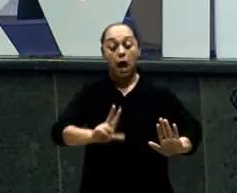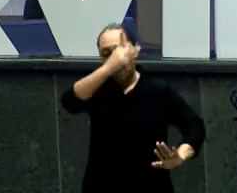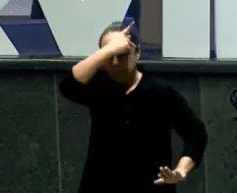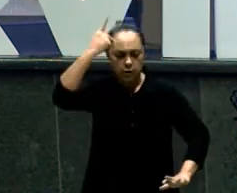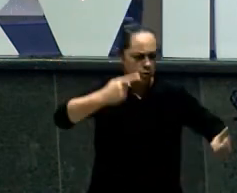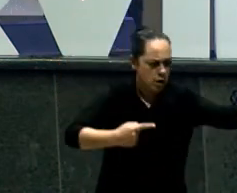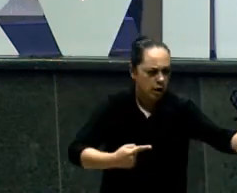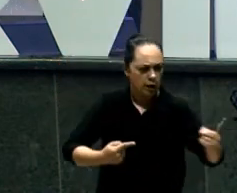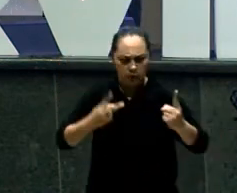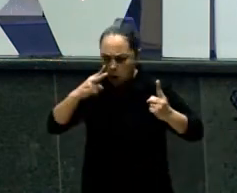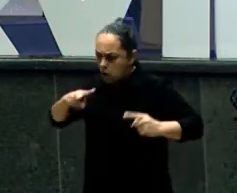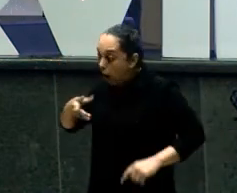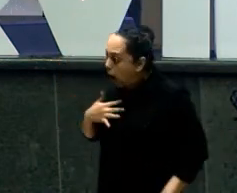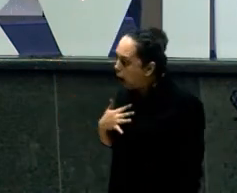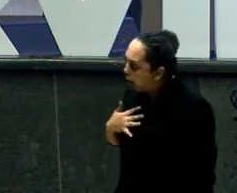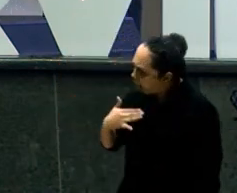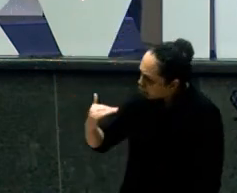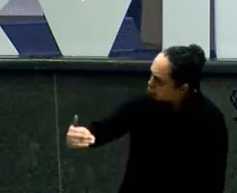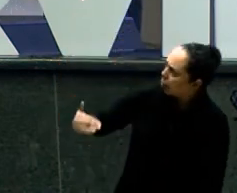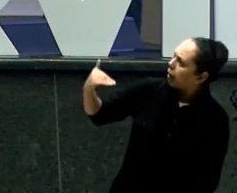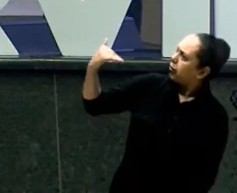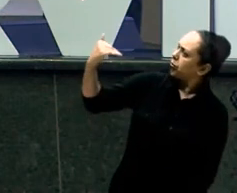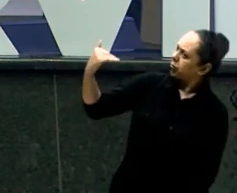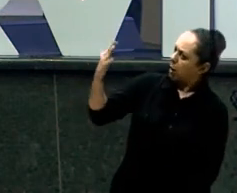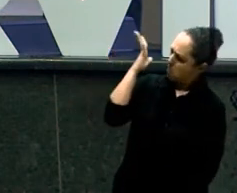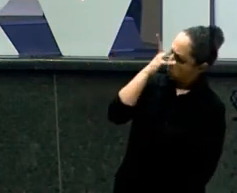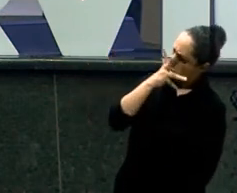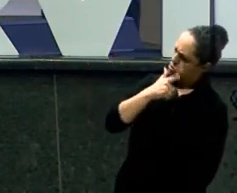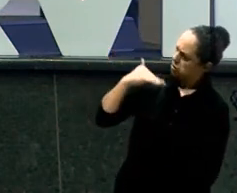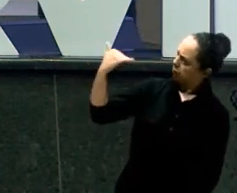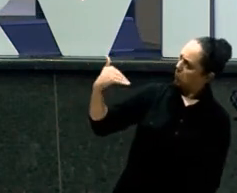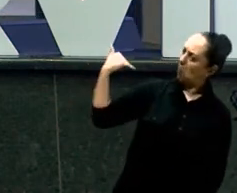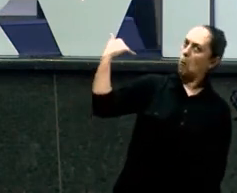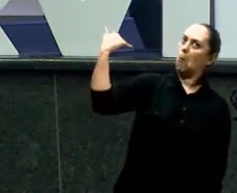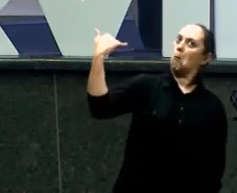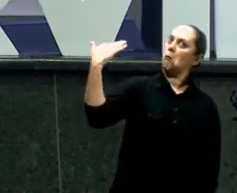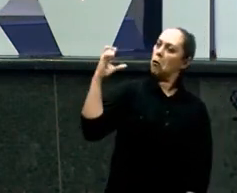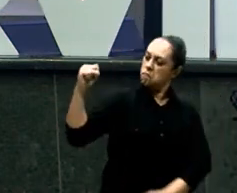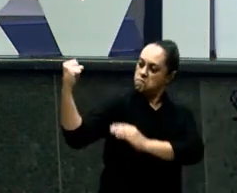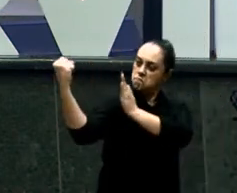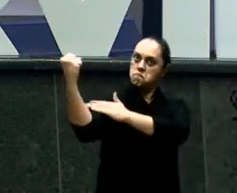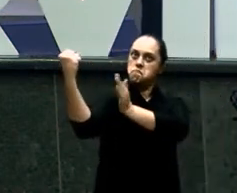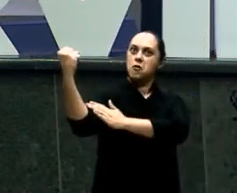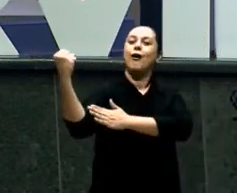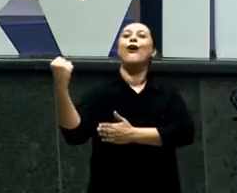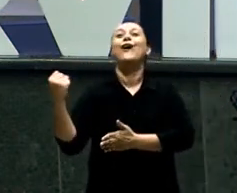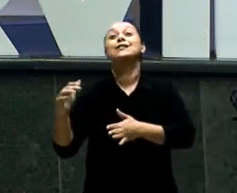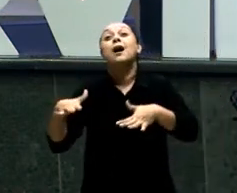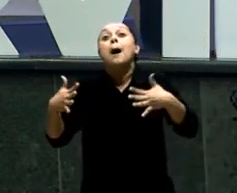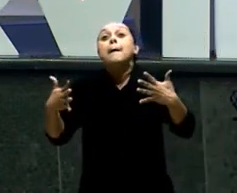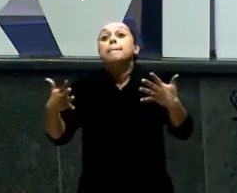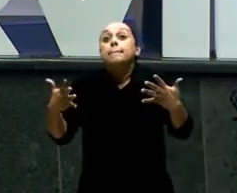tamanho De mulher Aí a gente Fica tudo Encantado É assim Ou não é? É Só que nós Estamos usando Uma